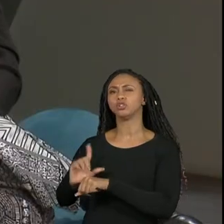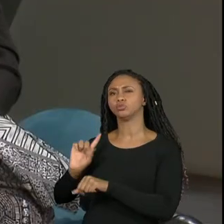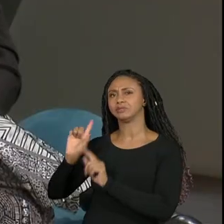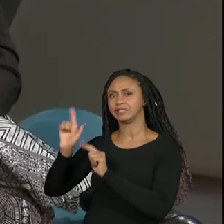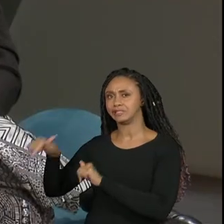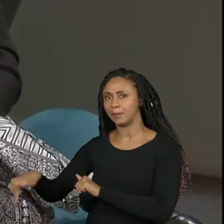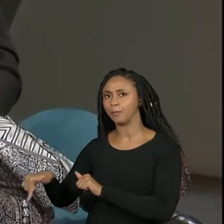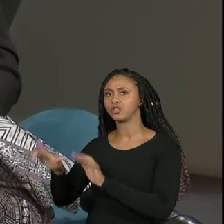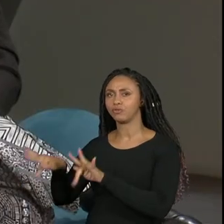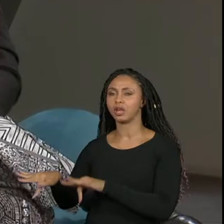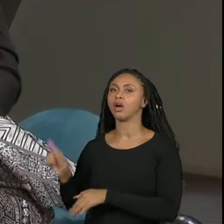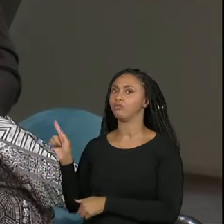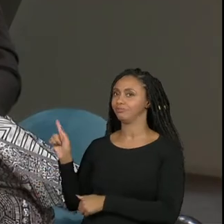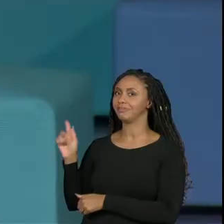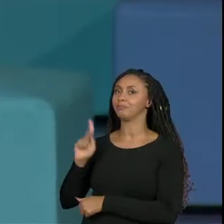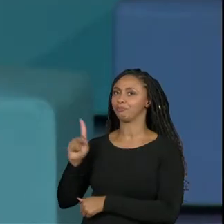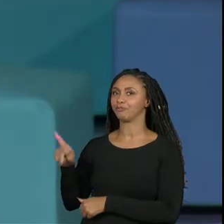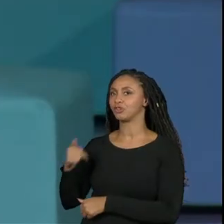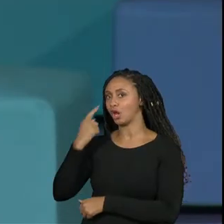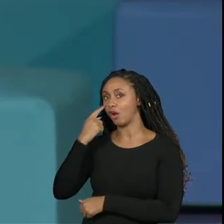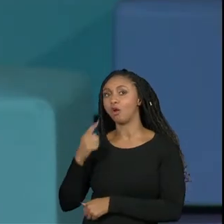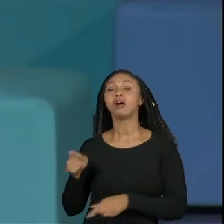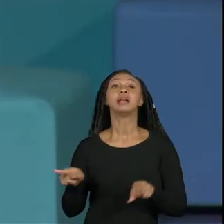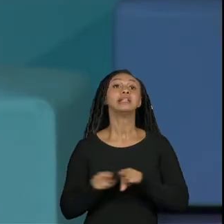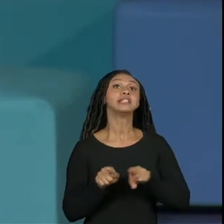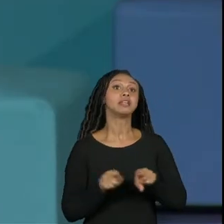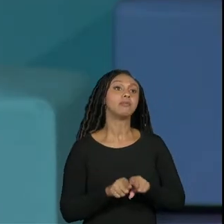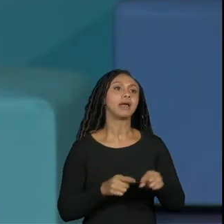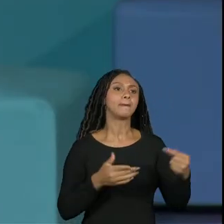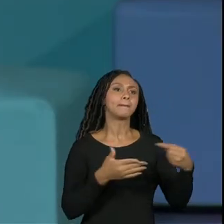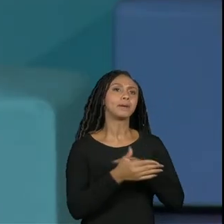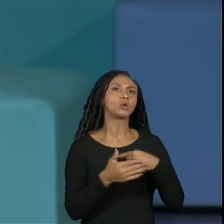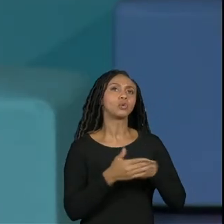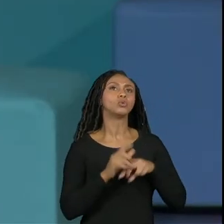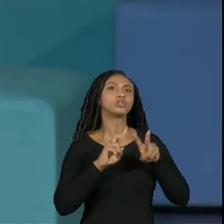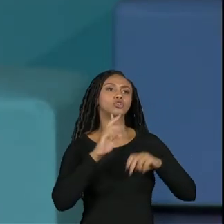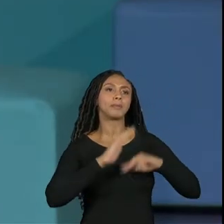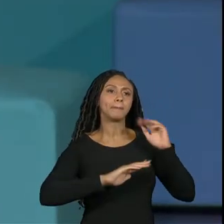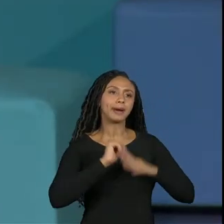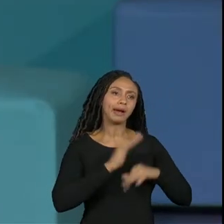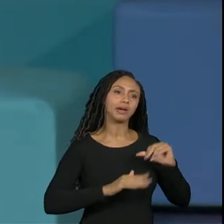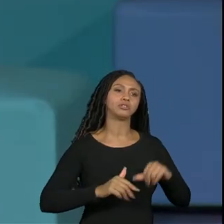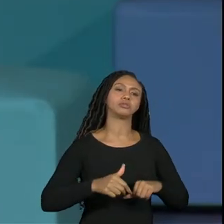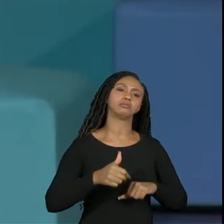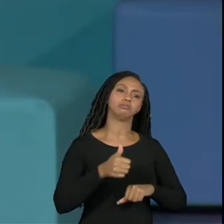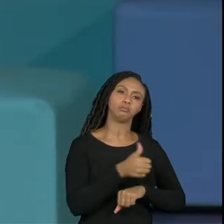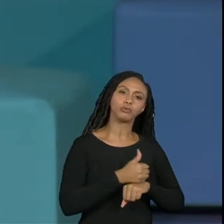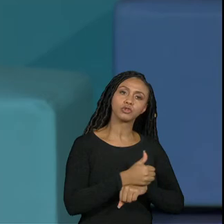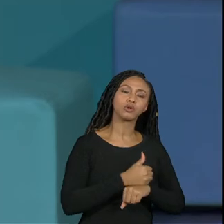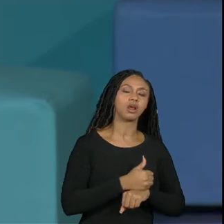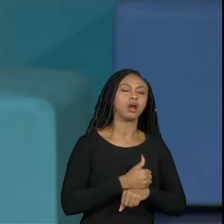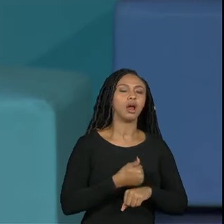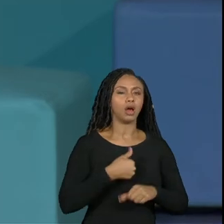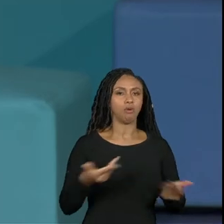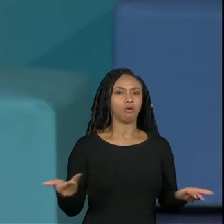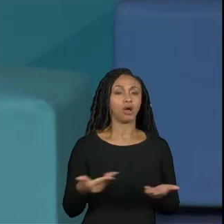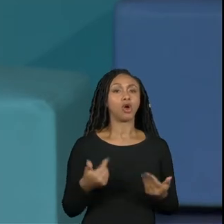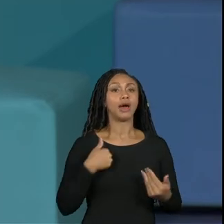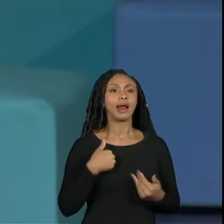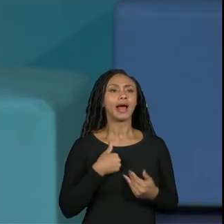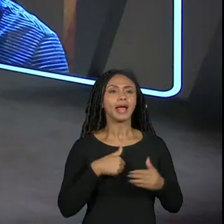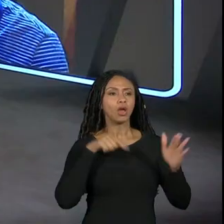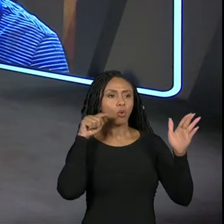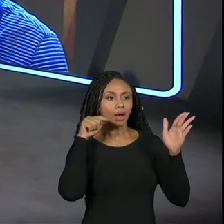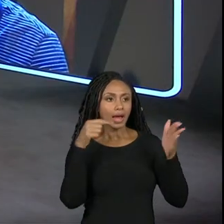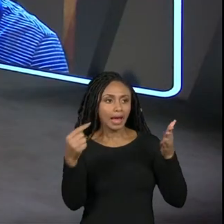tá e a maria lena também olha e vamos fazer as perguntas de atividade prática profissional e aí assim eu vou tentar resumir a